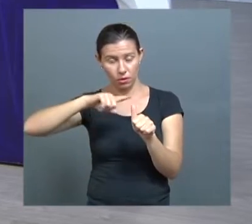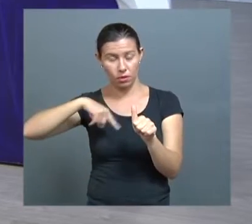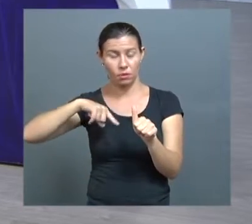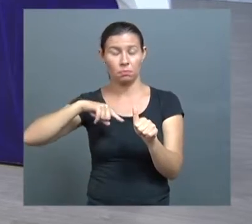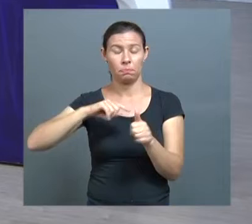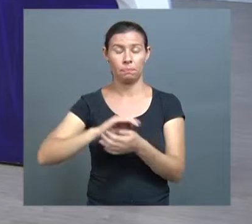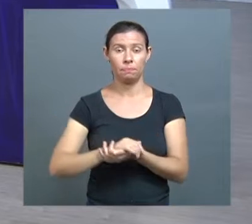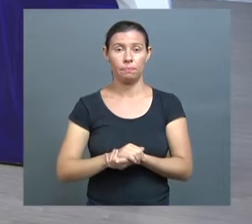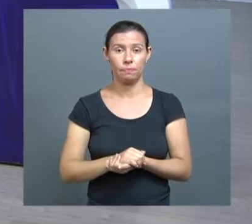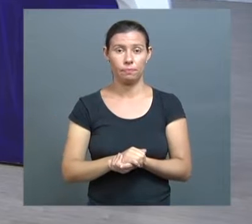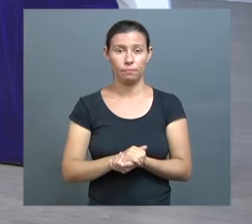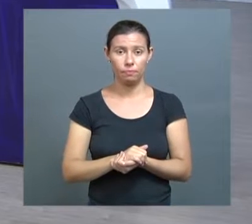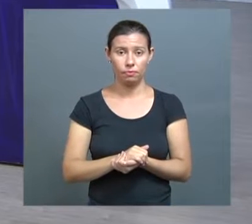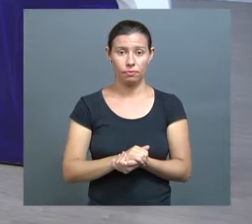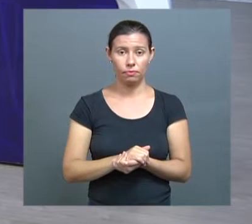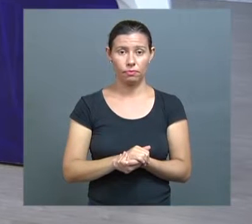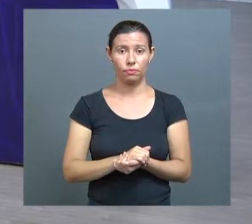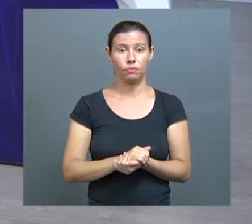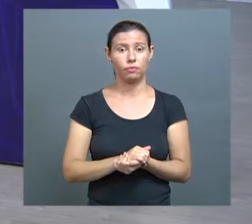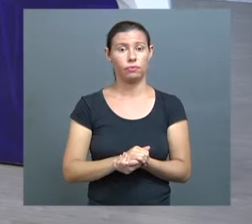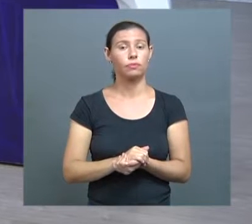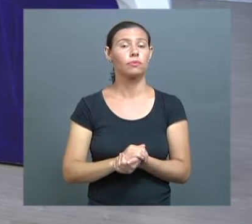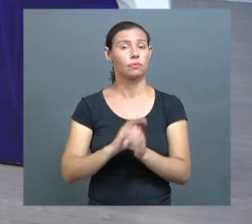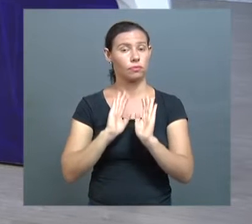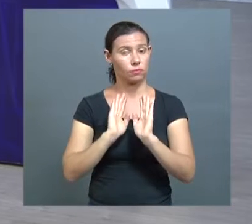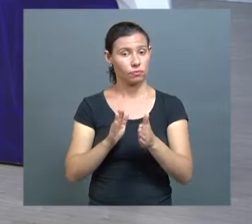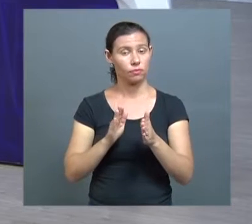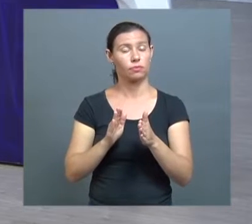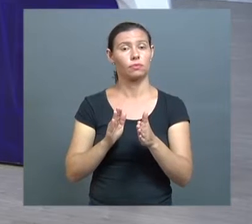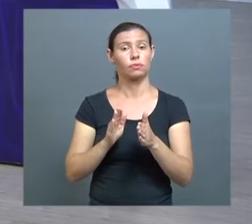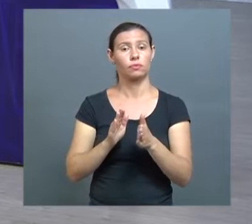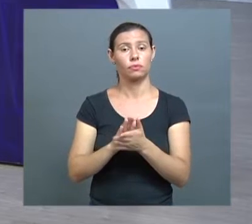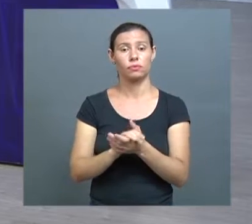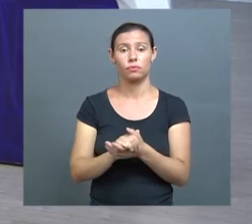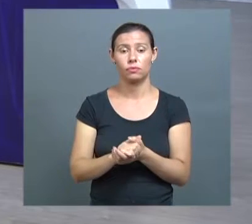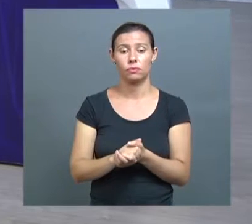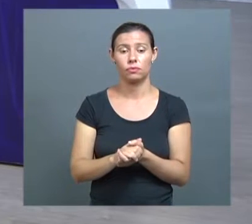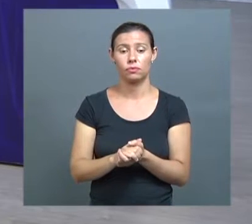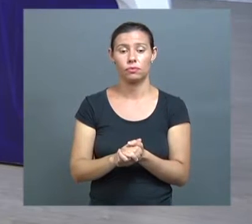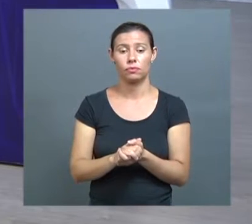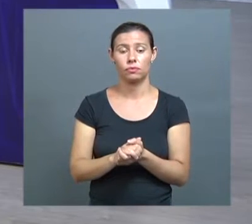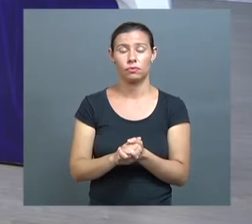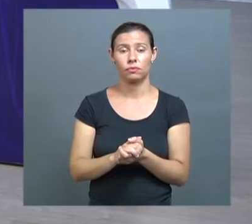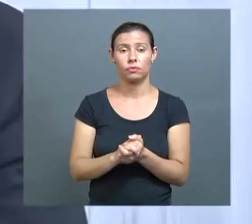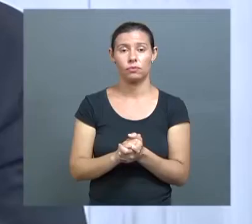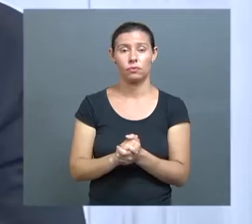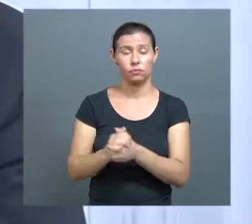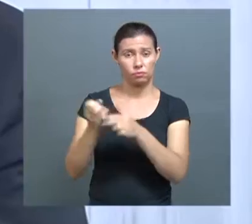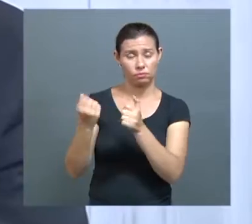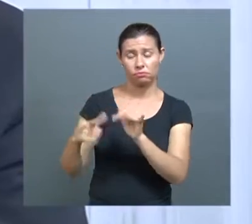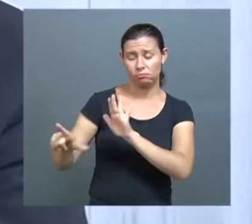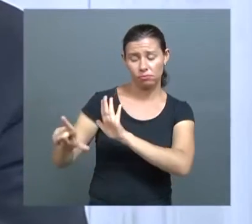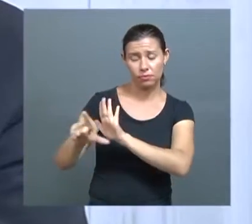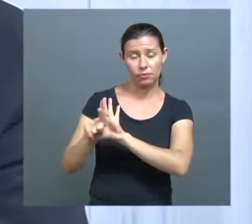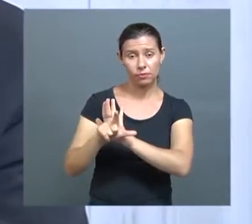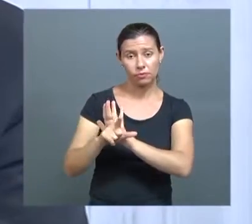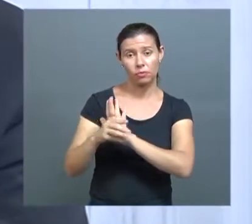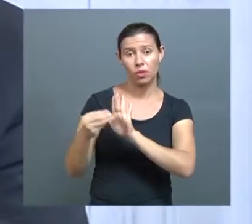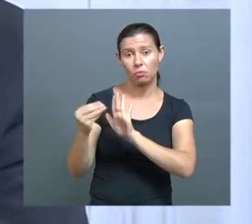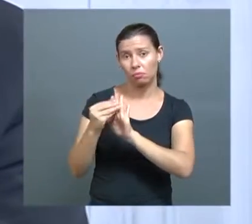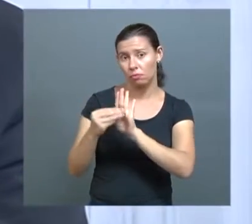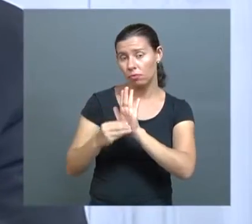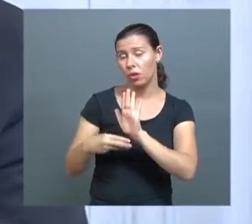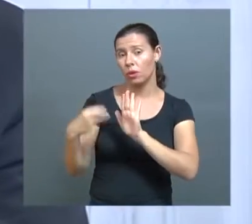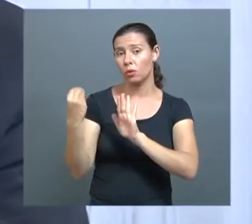contestação disso, especialmente lá no início, em relação à questão legal, né? Porque não